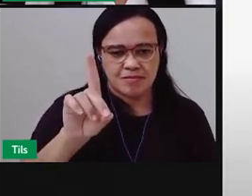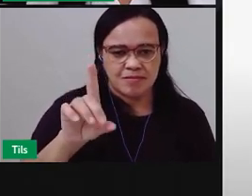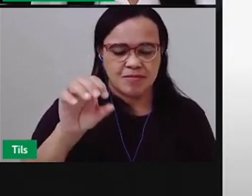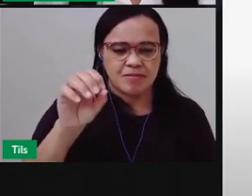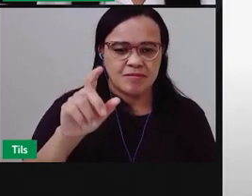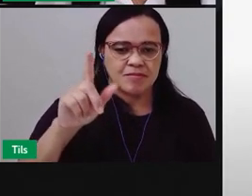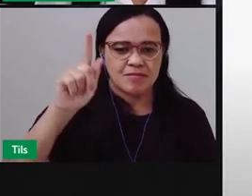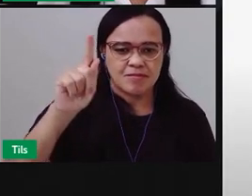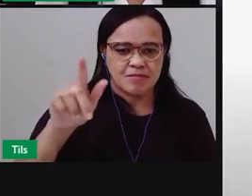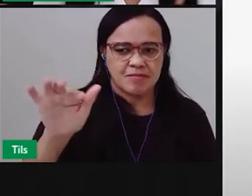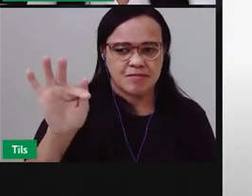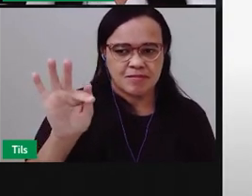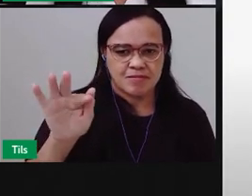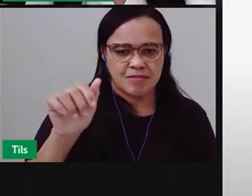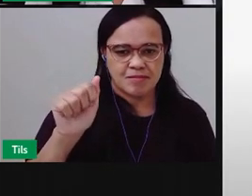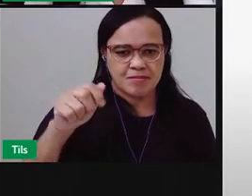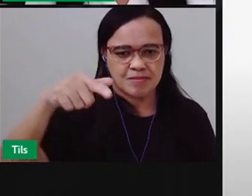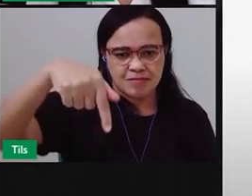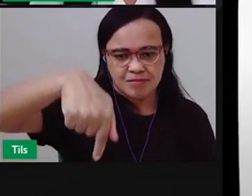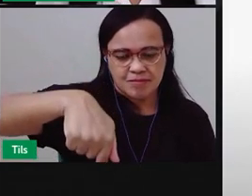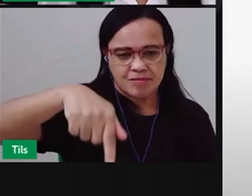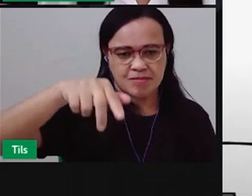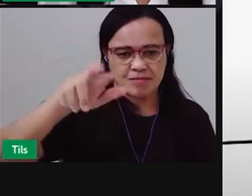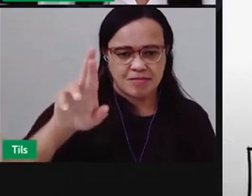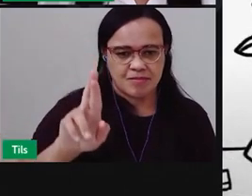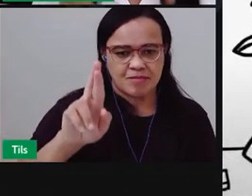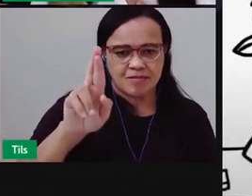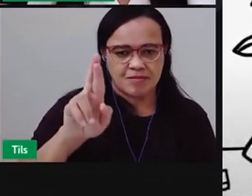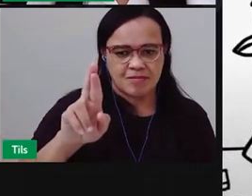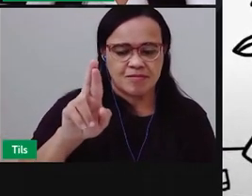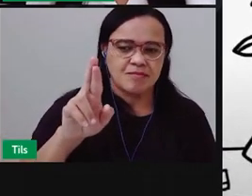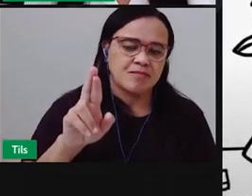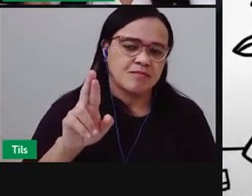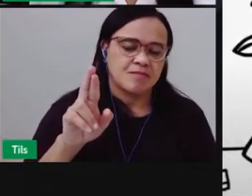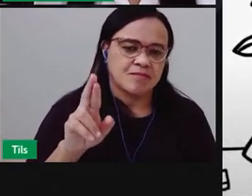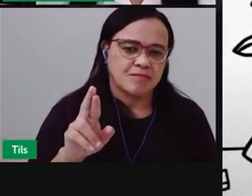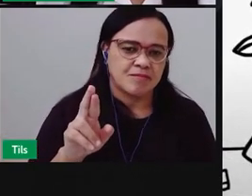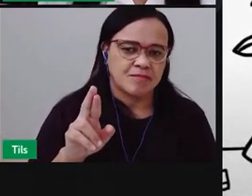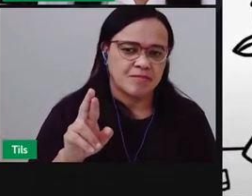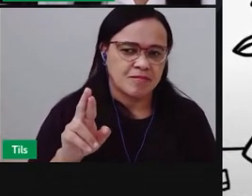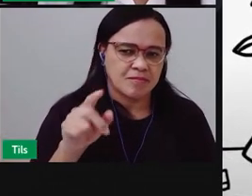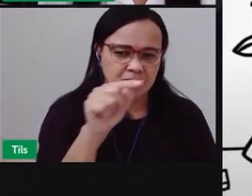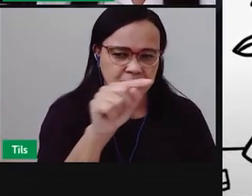Lê, Mê, Lê, Mê, P, Q, Rê, T, P, Z.